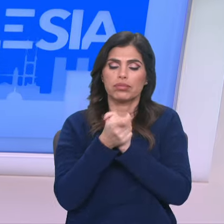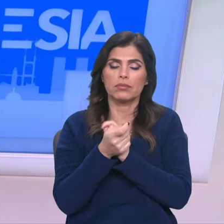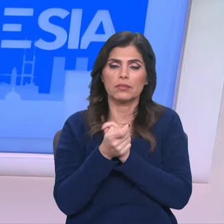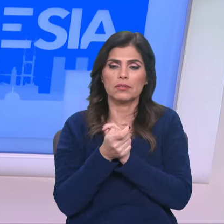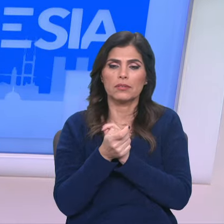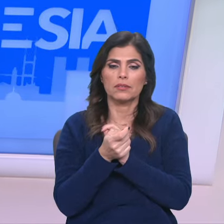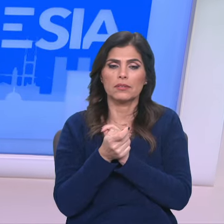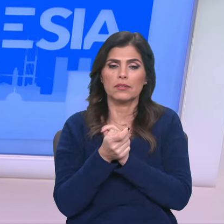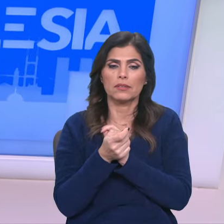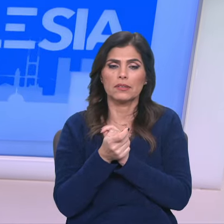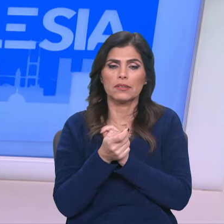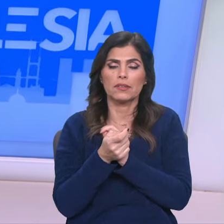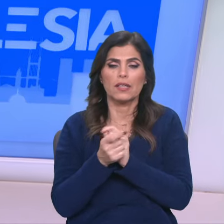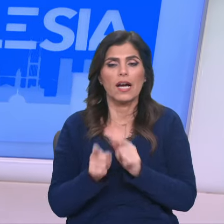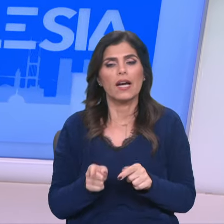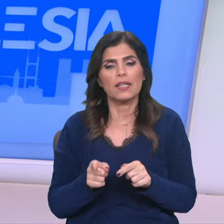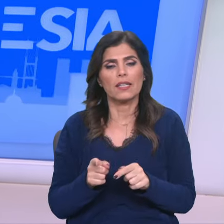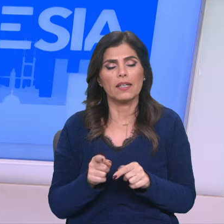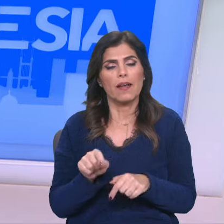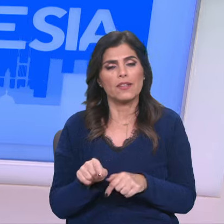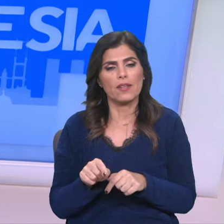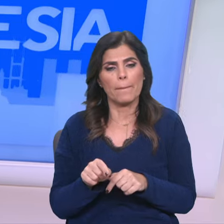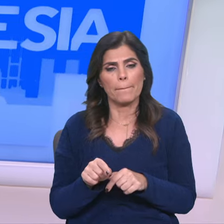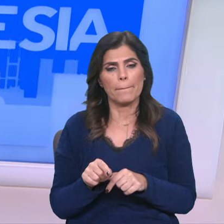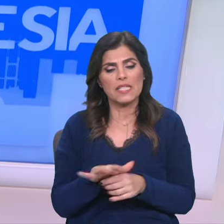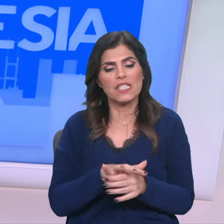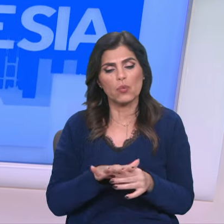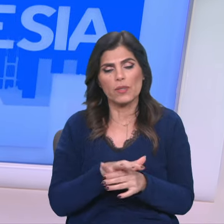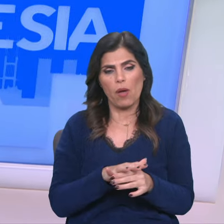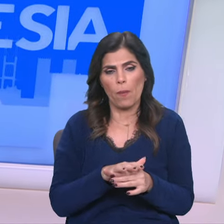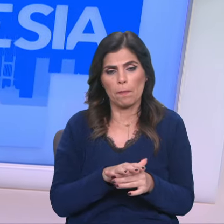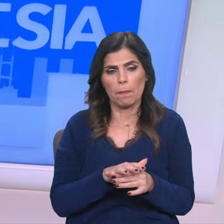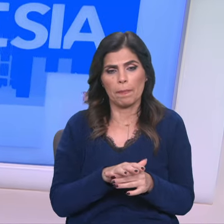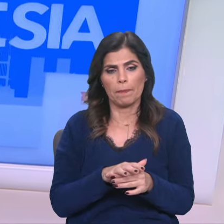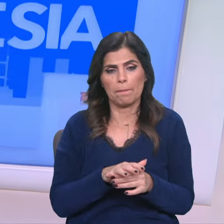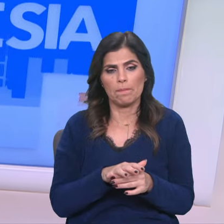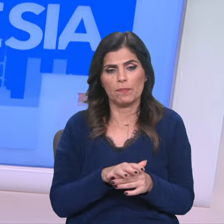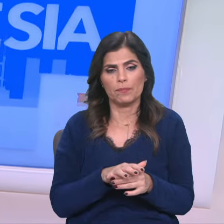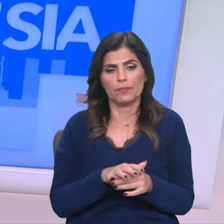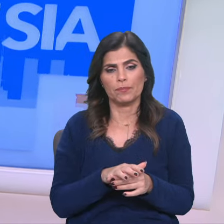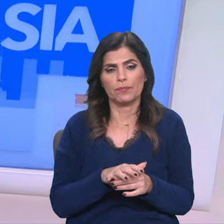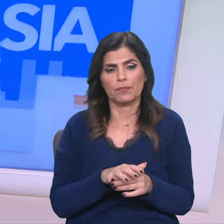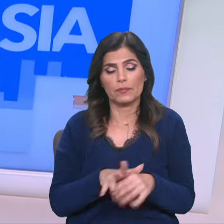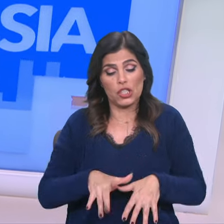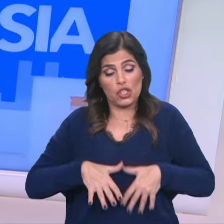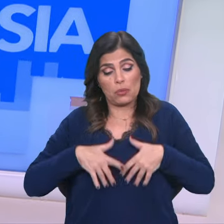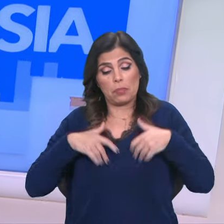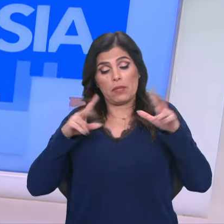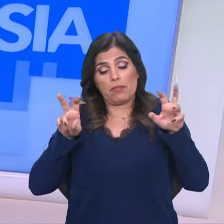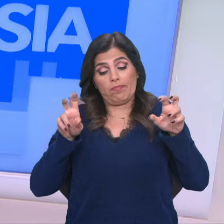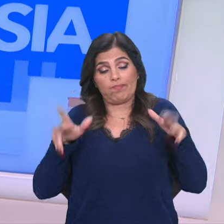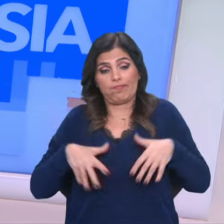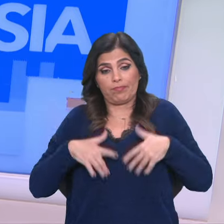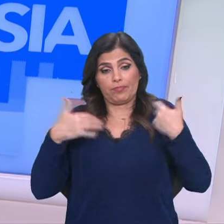o homem. Aqui esta situação em que este espírito, digamos assim,